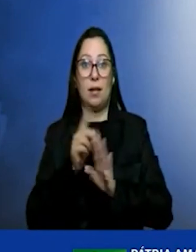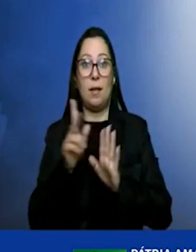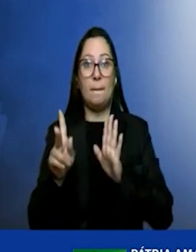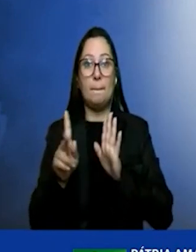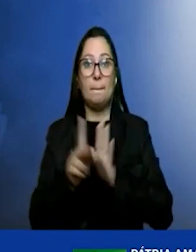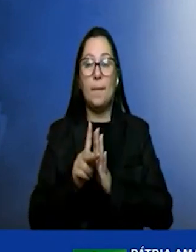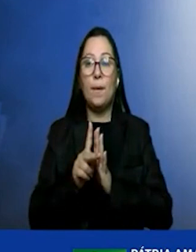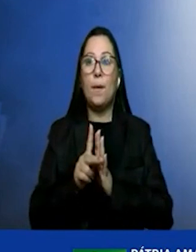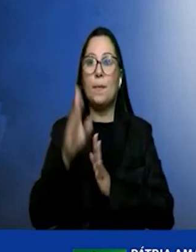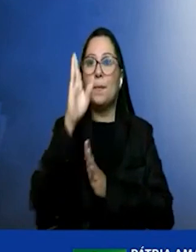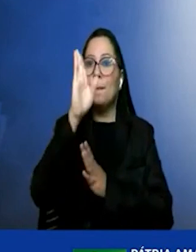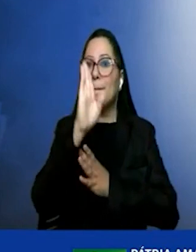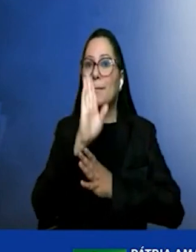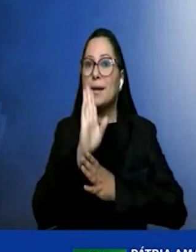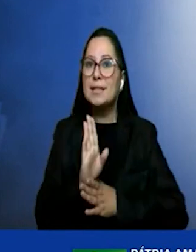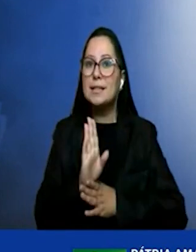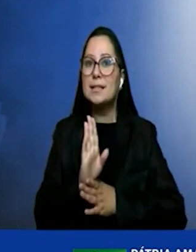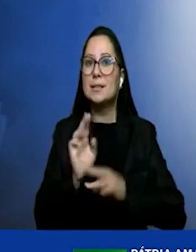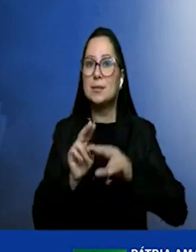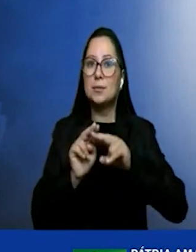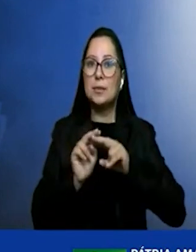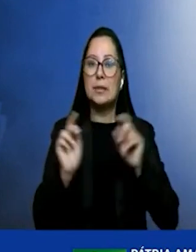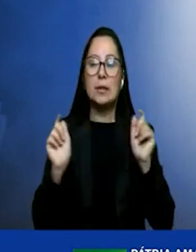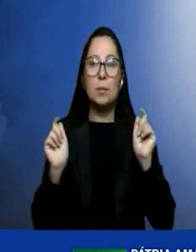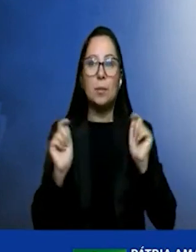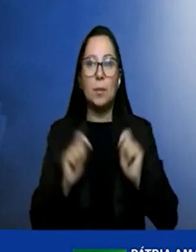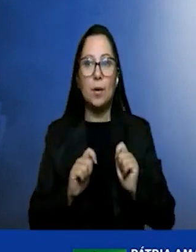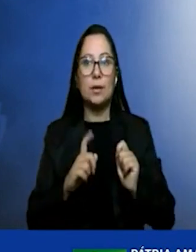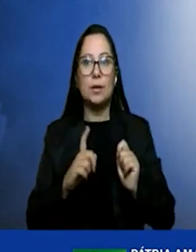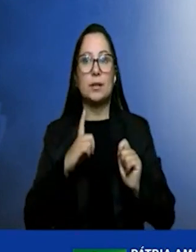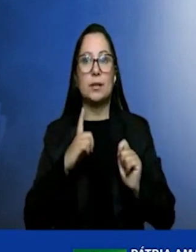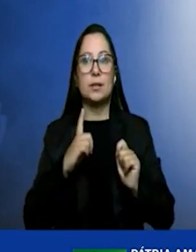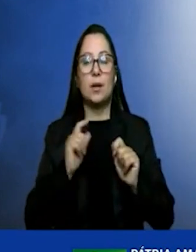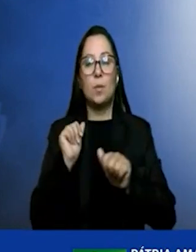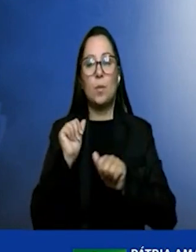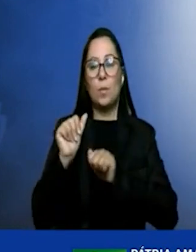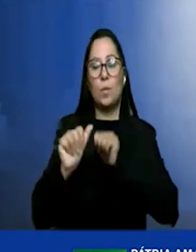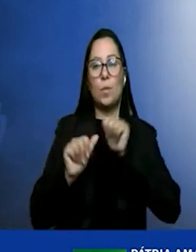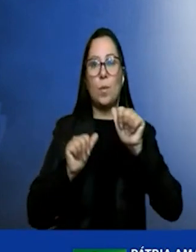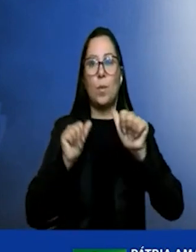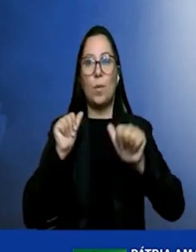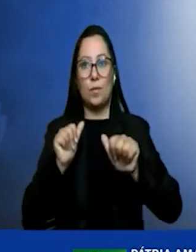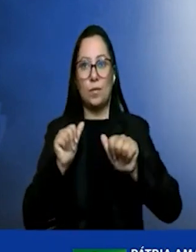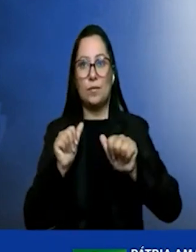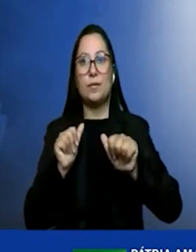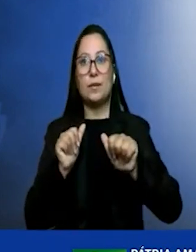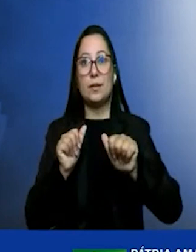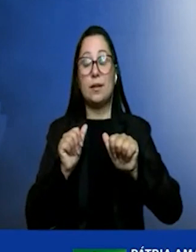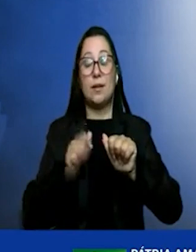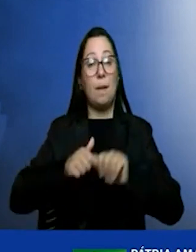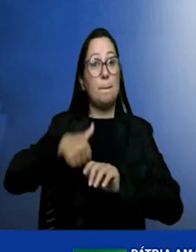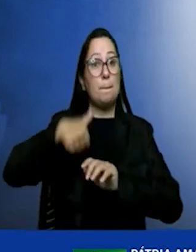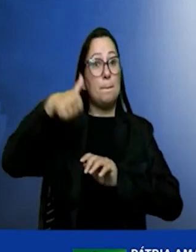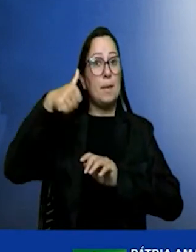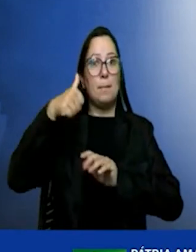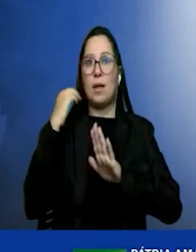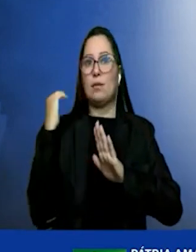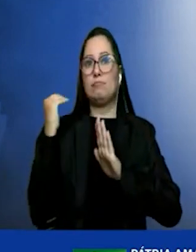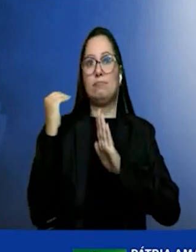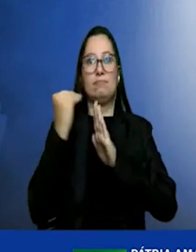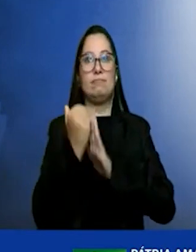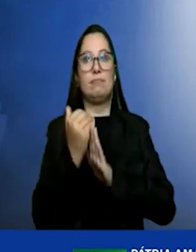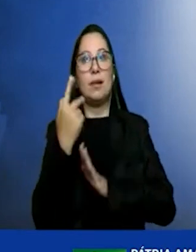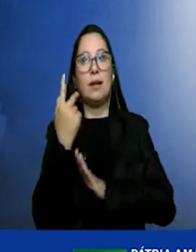em função da possibilidade de converter na frente de todas as outras nações as suas